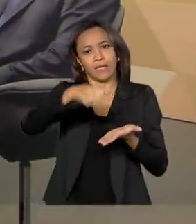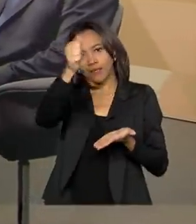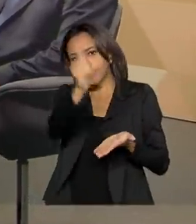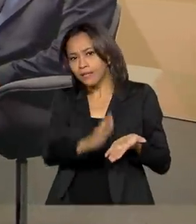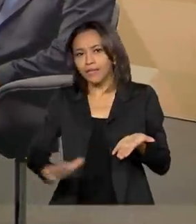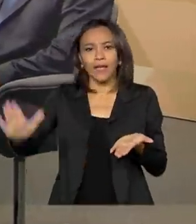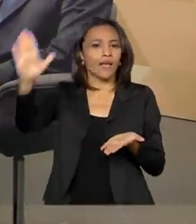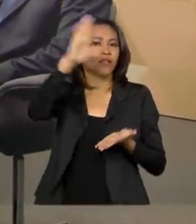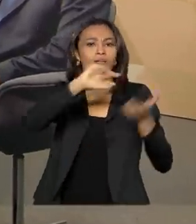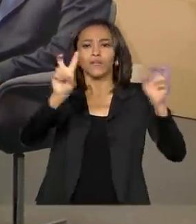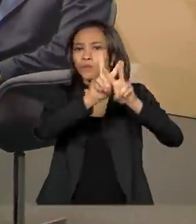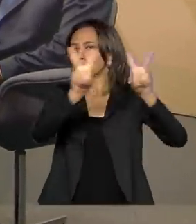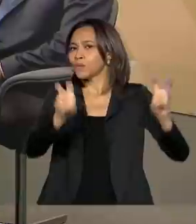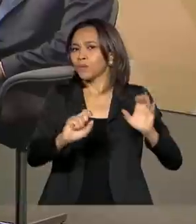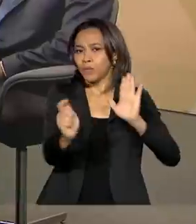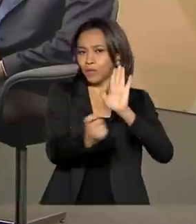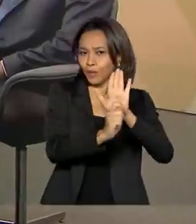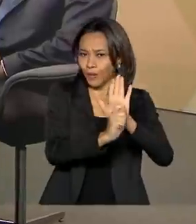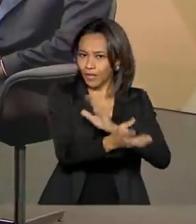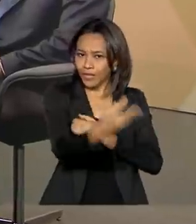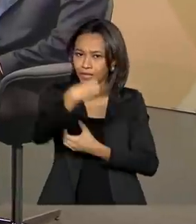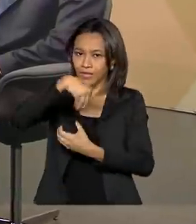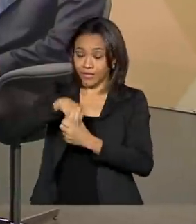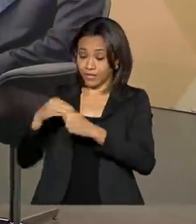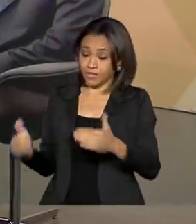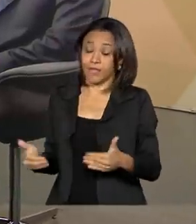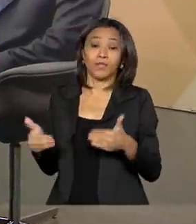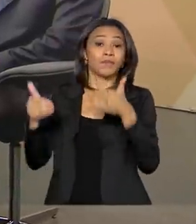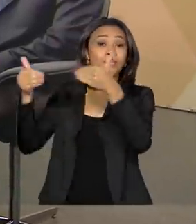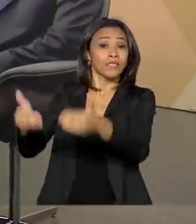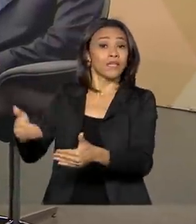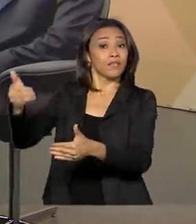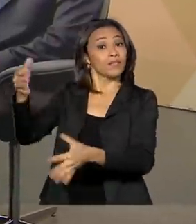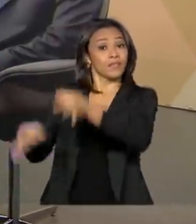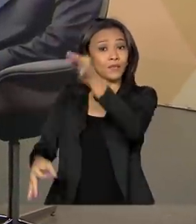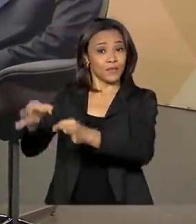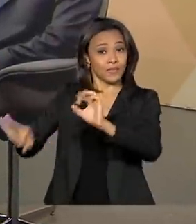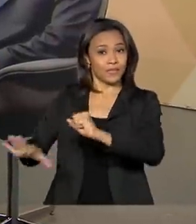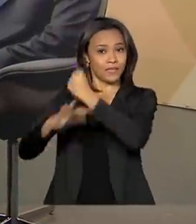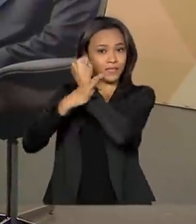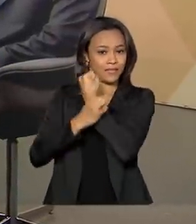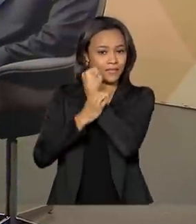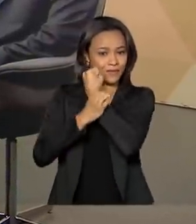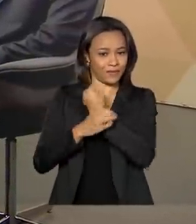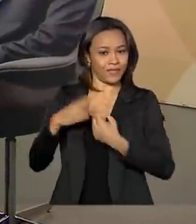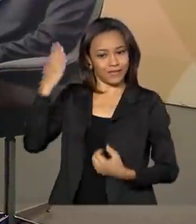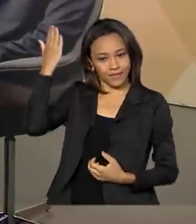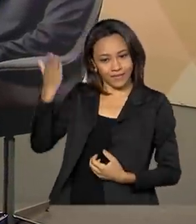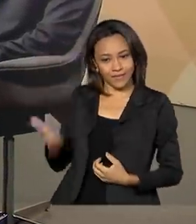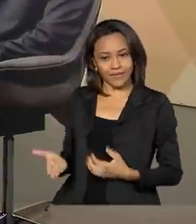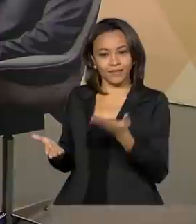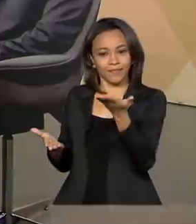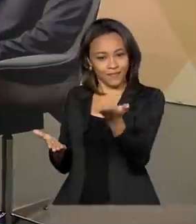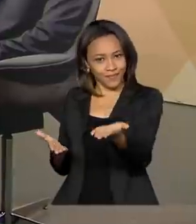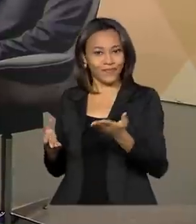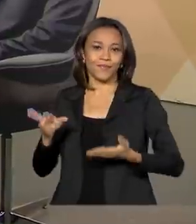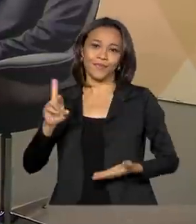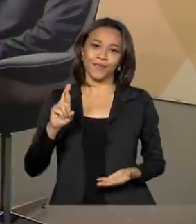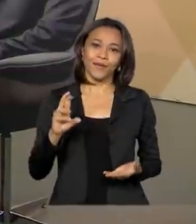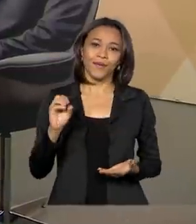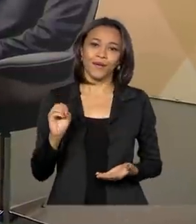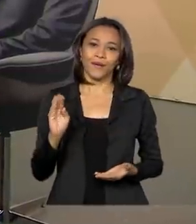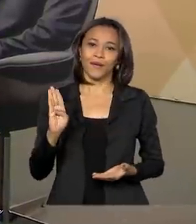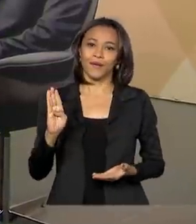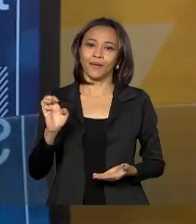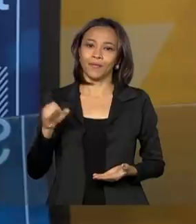Políticas sobre Drogas do Ministério da Justiça e Segurança Pública, comandada por Luiz Roberto Bejora, hoje conosco